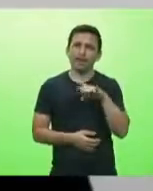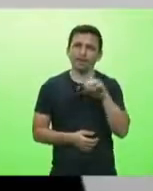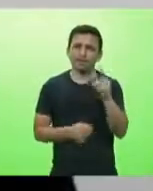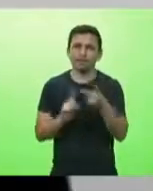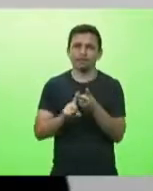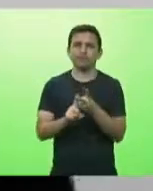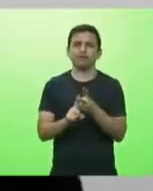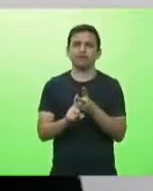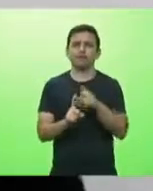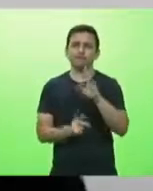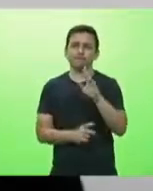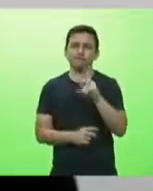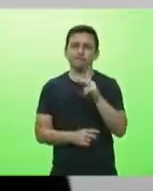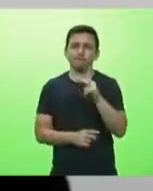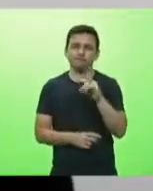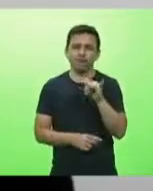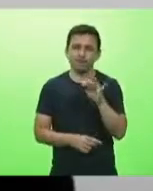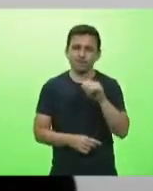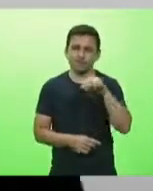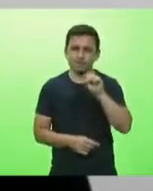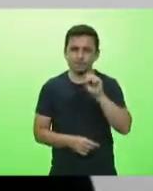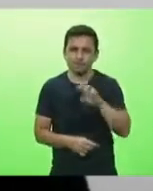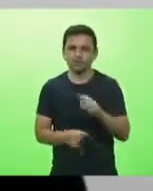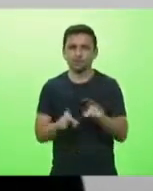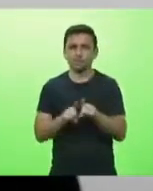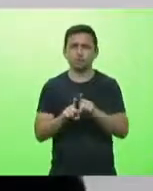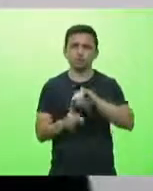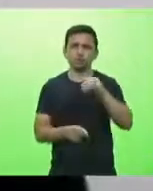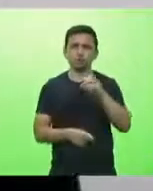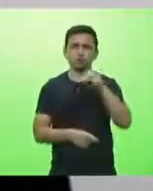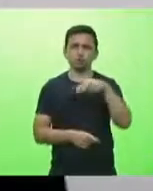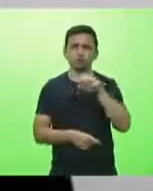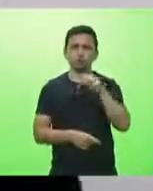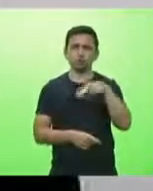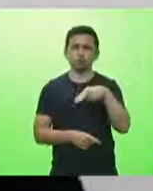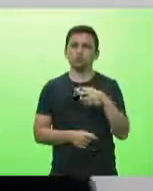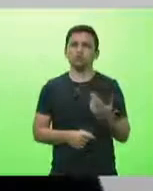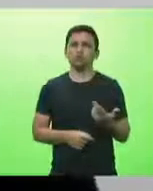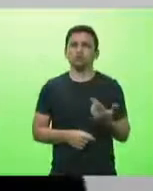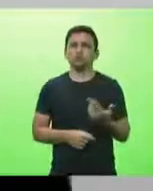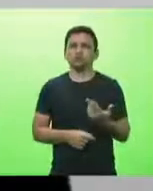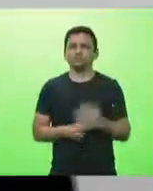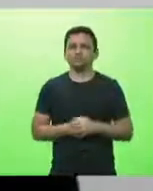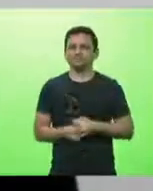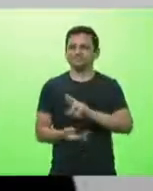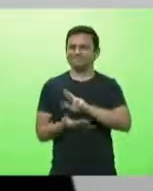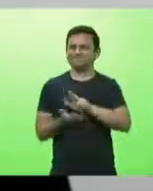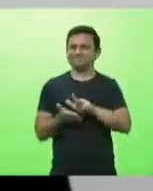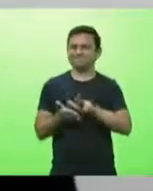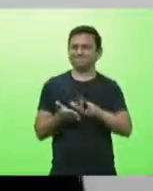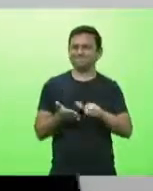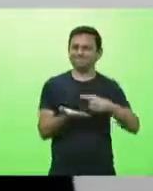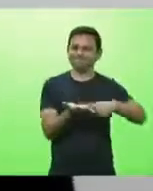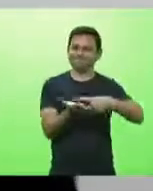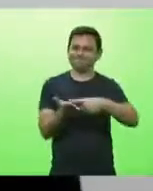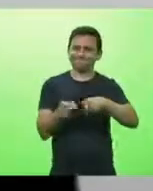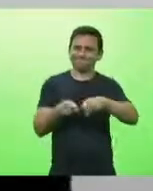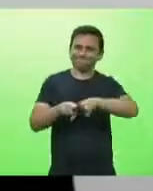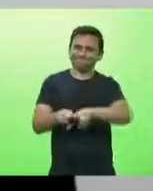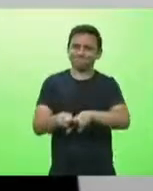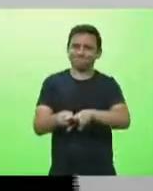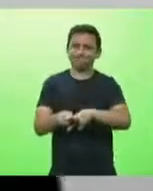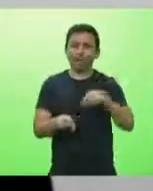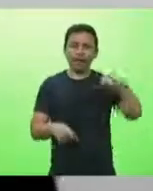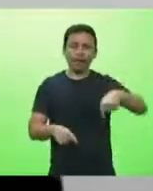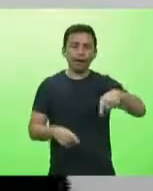tem com a Sanofi com a Johnson & Johnson com a Curevac com a Novavax com a Valneva e nós aqui por causa